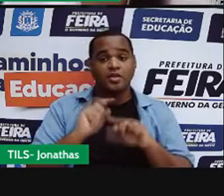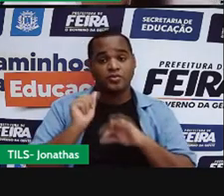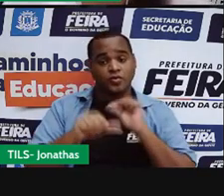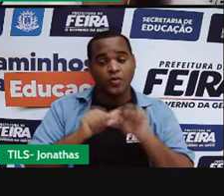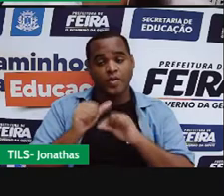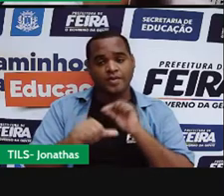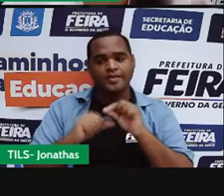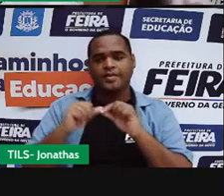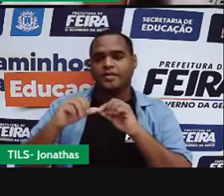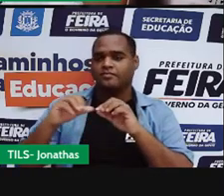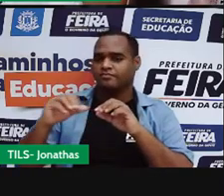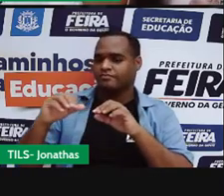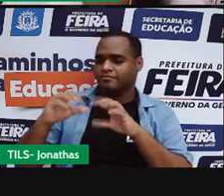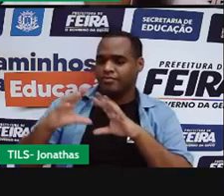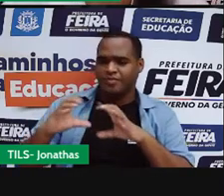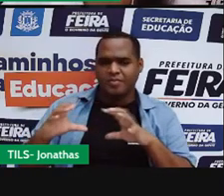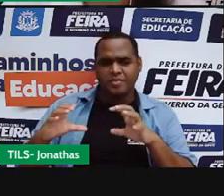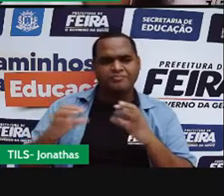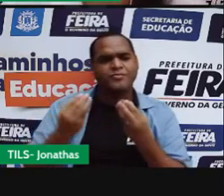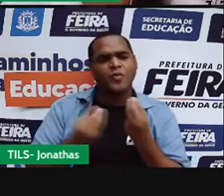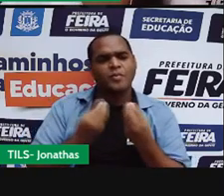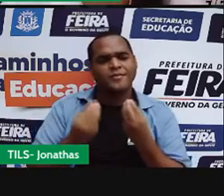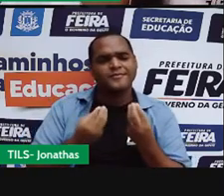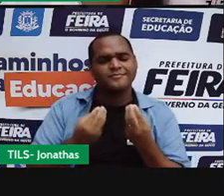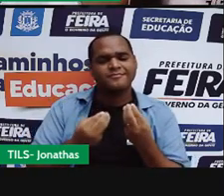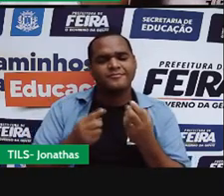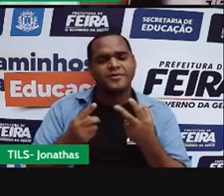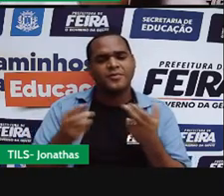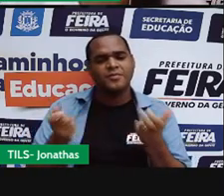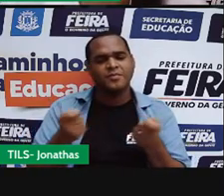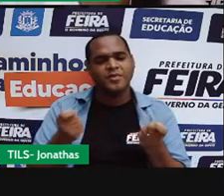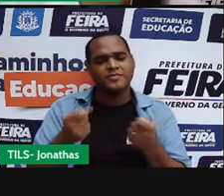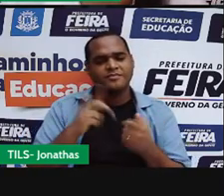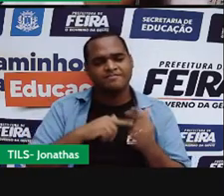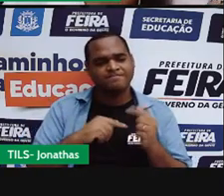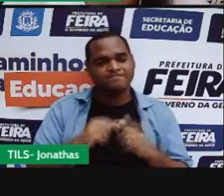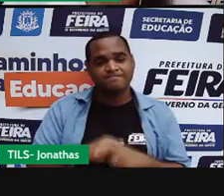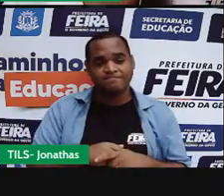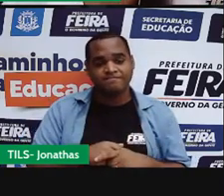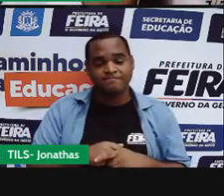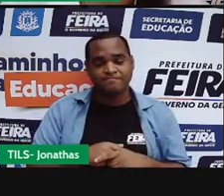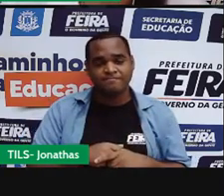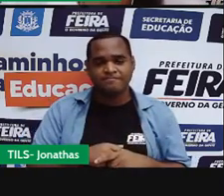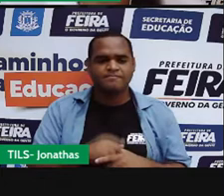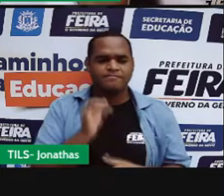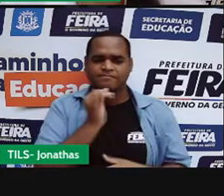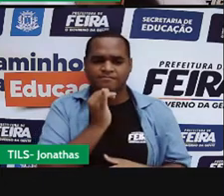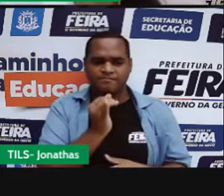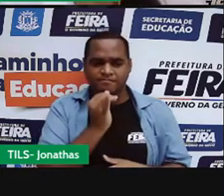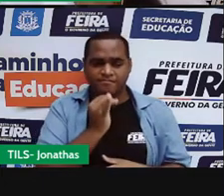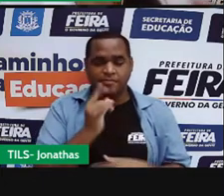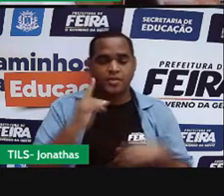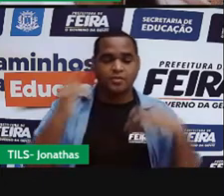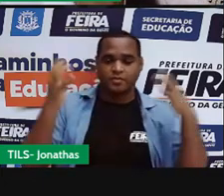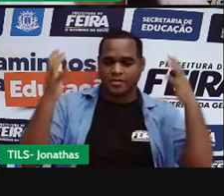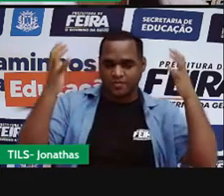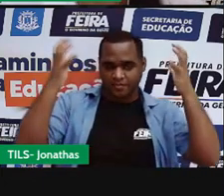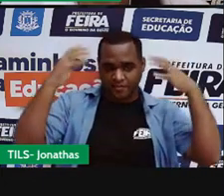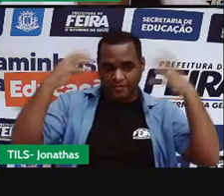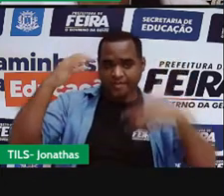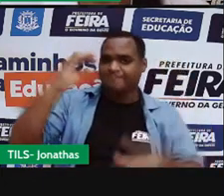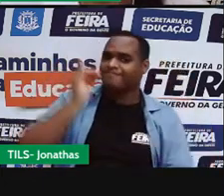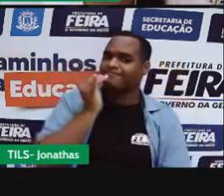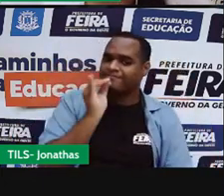uma condensação. E como é que essa condensação acontece? Por exemplo, quando a gente está tomando banho no chuveiro